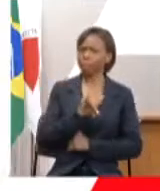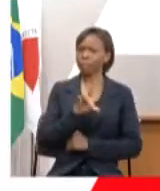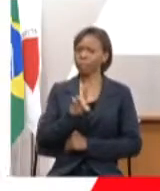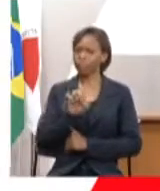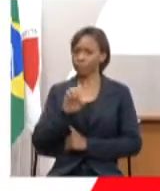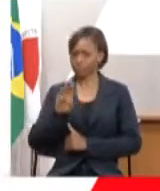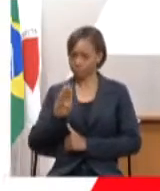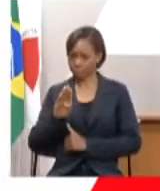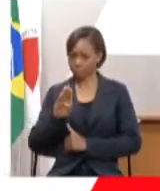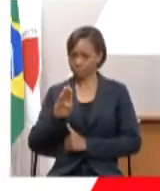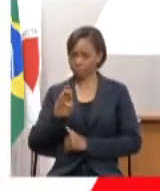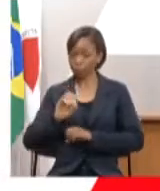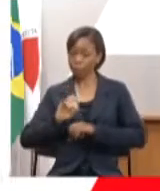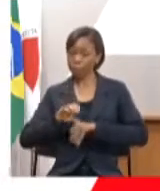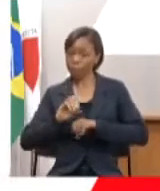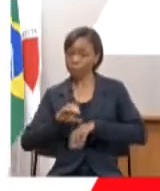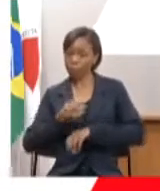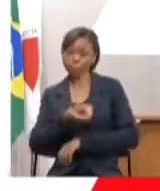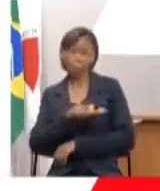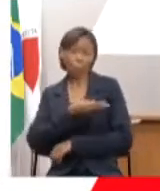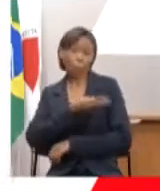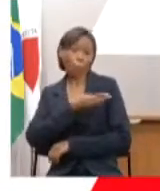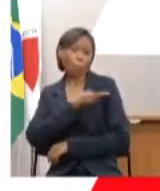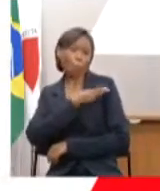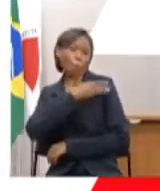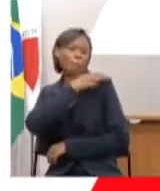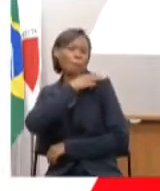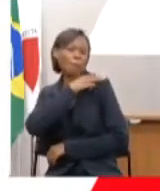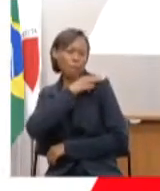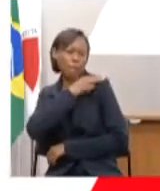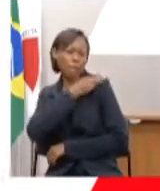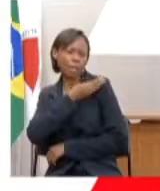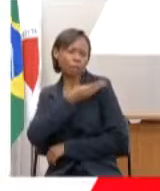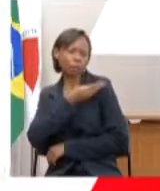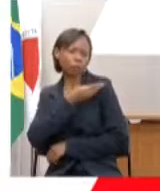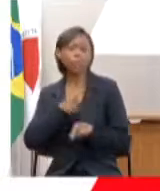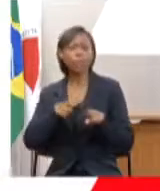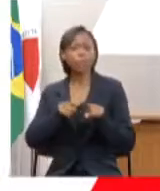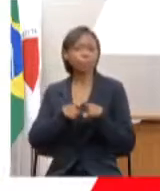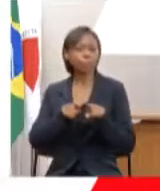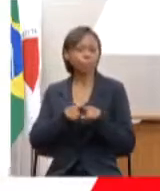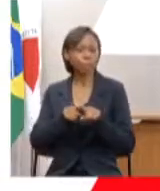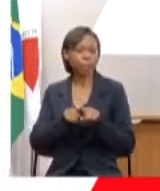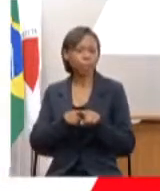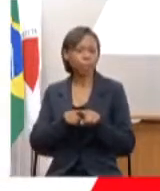médio, quanto no IDEB dos anos finais do ensino fundamental.